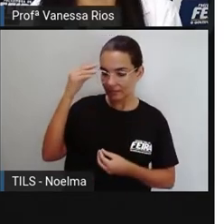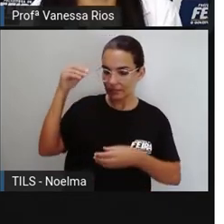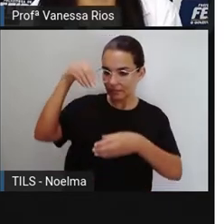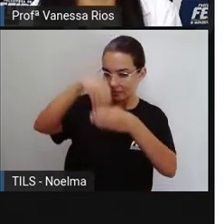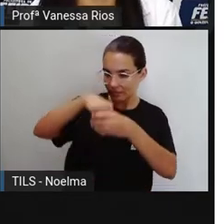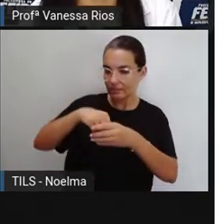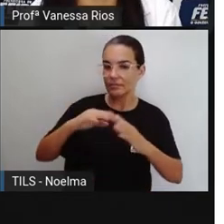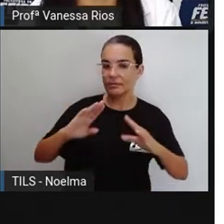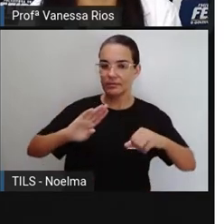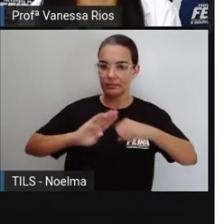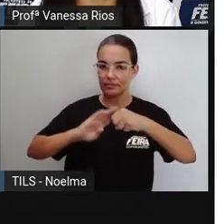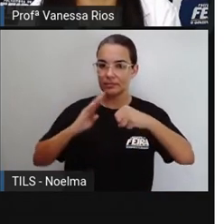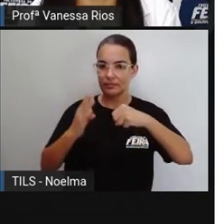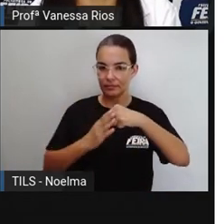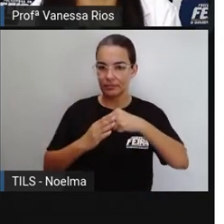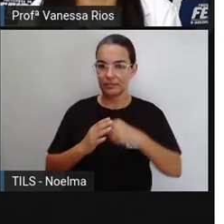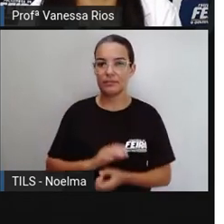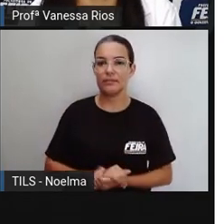compõem ali o bairro.